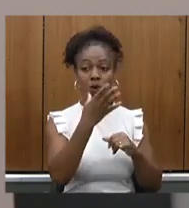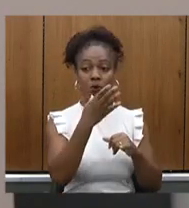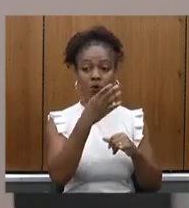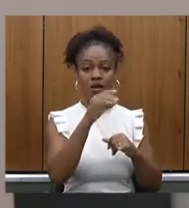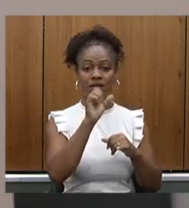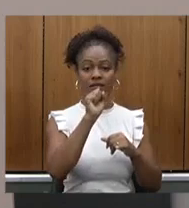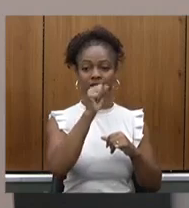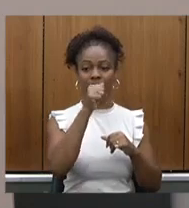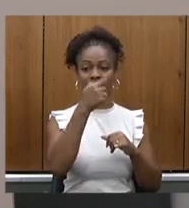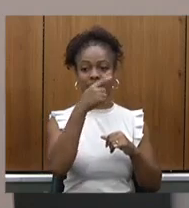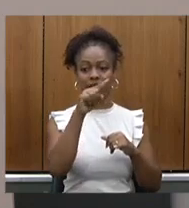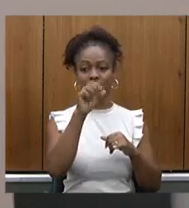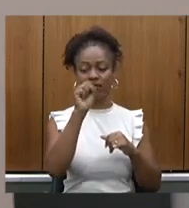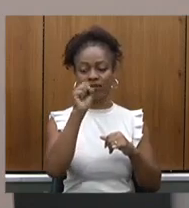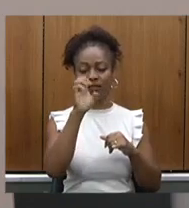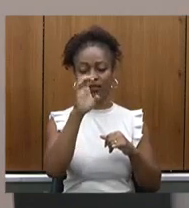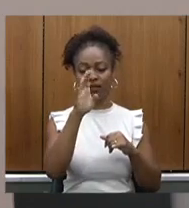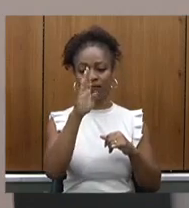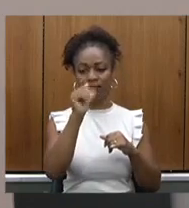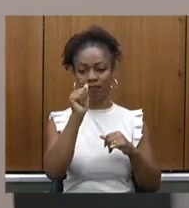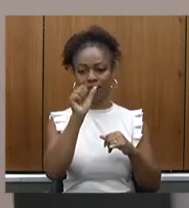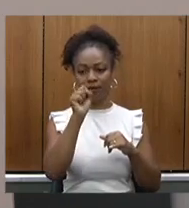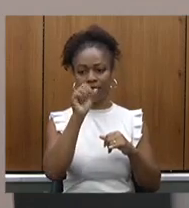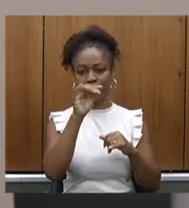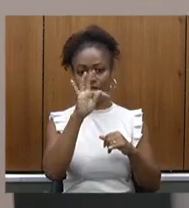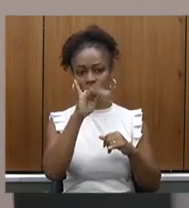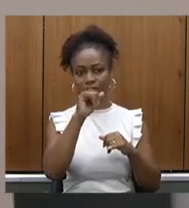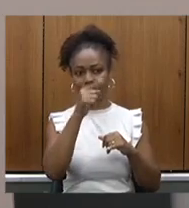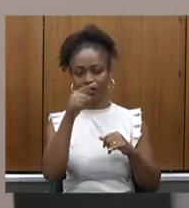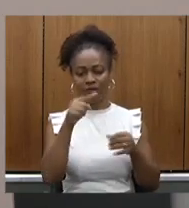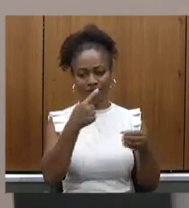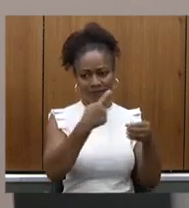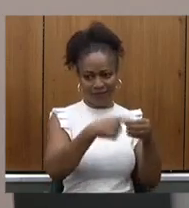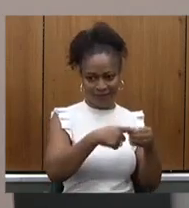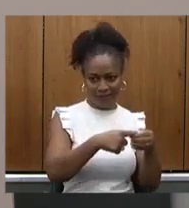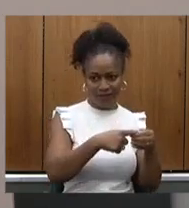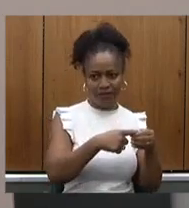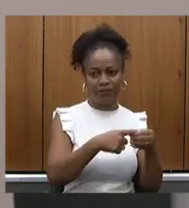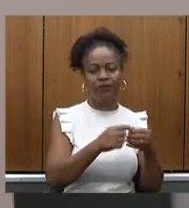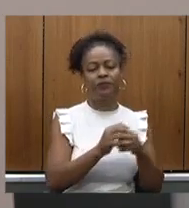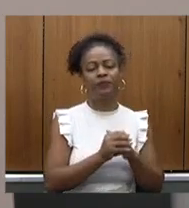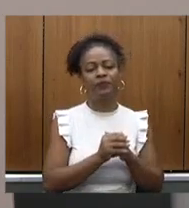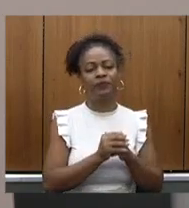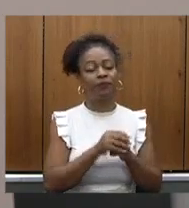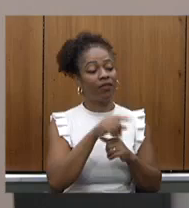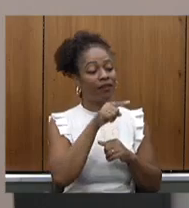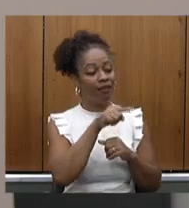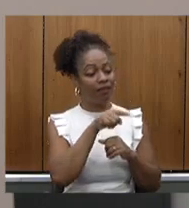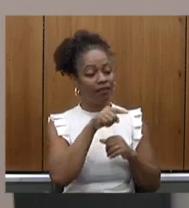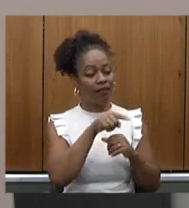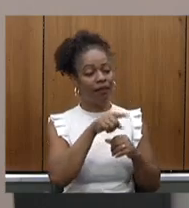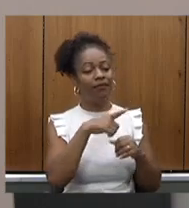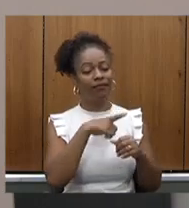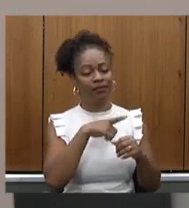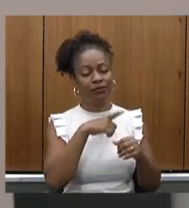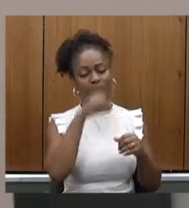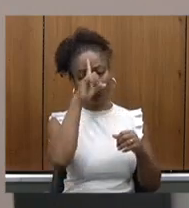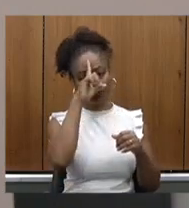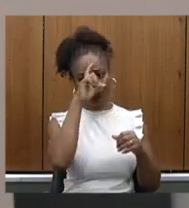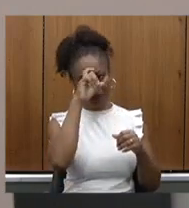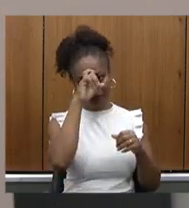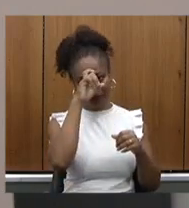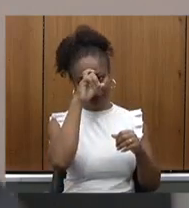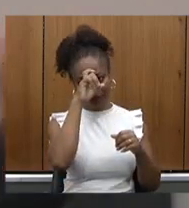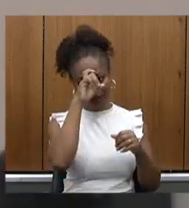esteve conosco a nosso convite na Santa Casa e onde aproveitamos o hospital de queimados para São Sebastião do